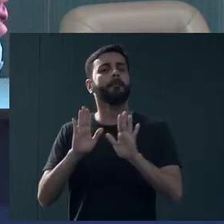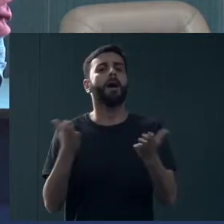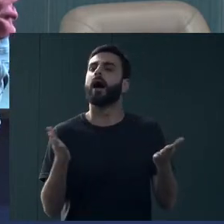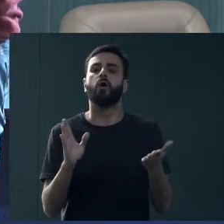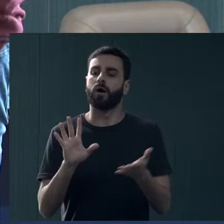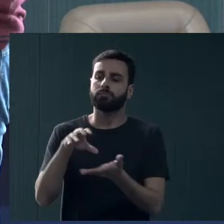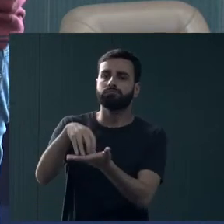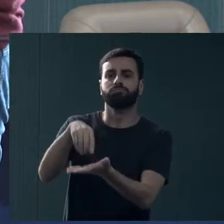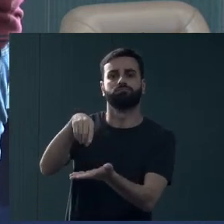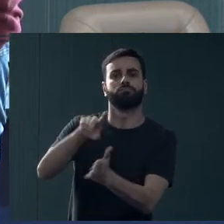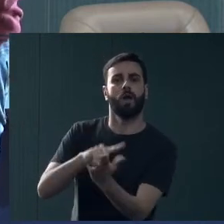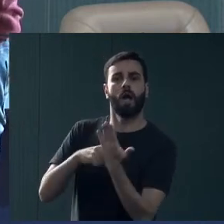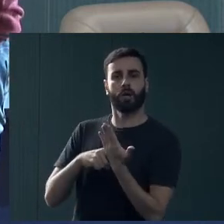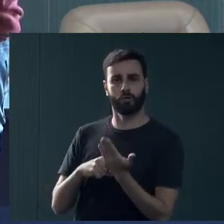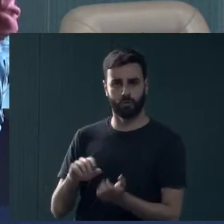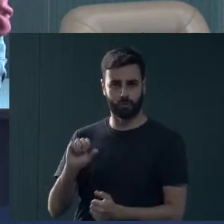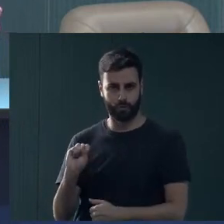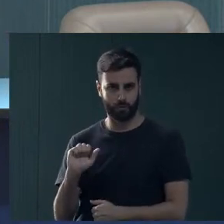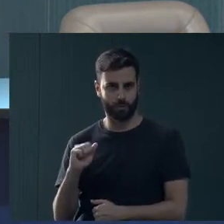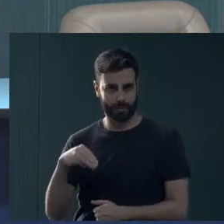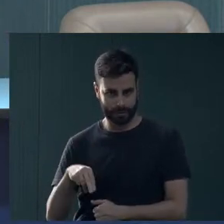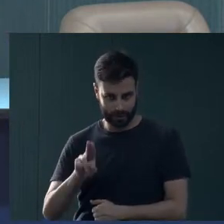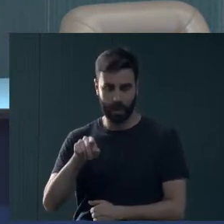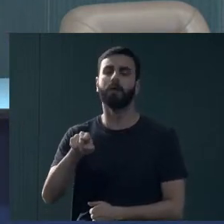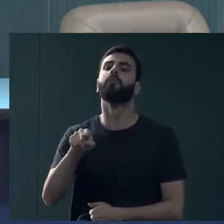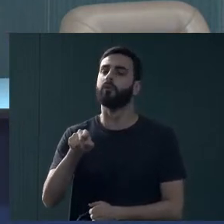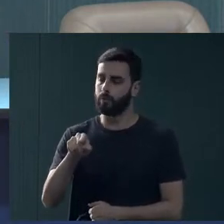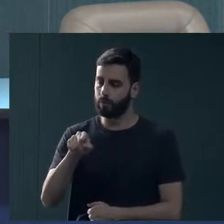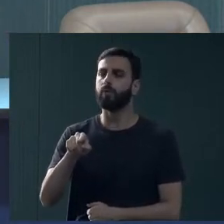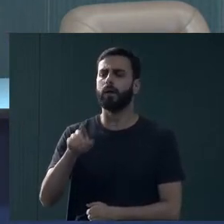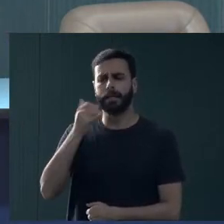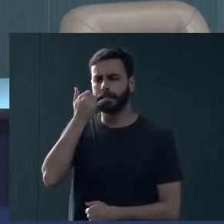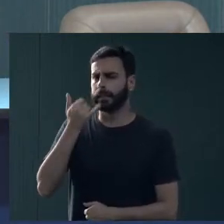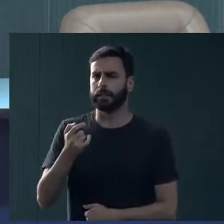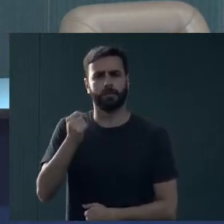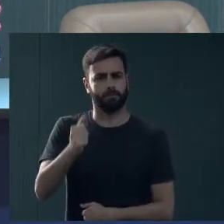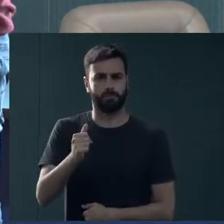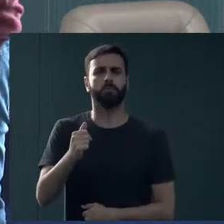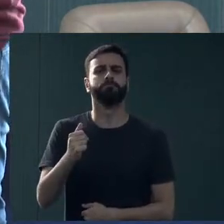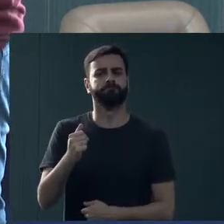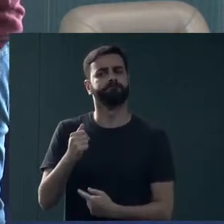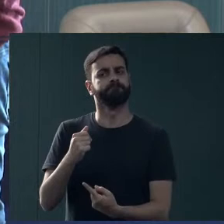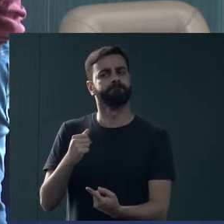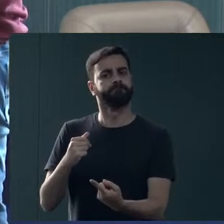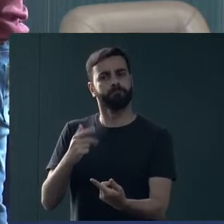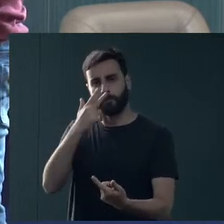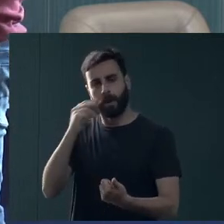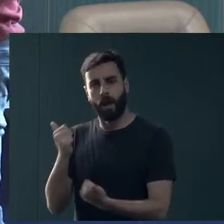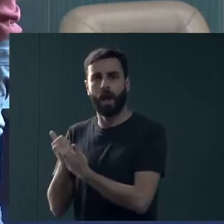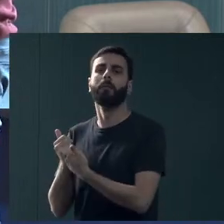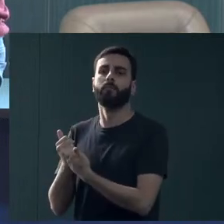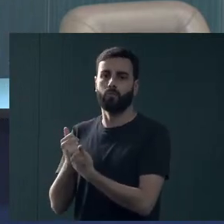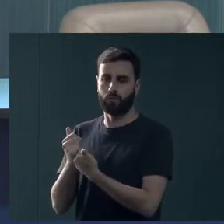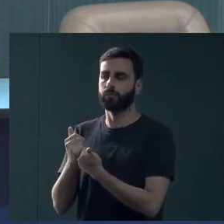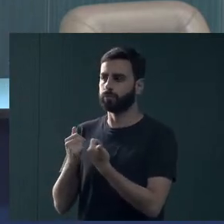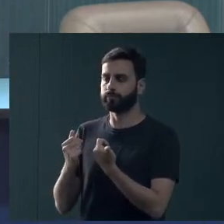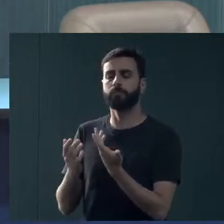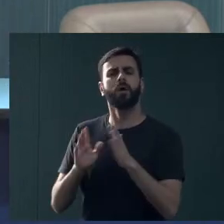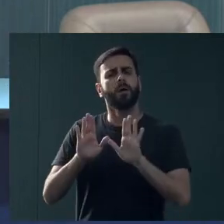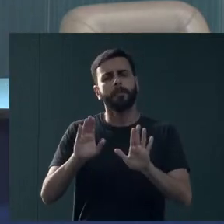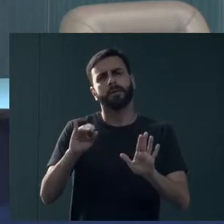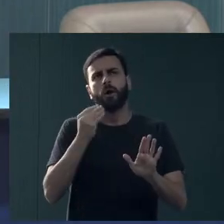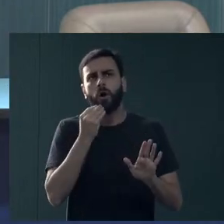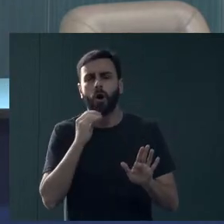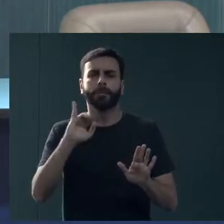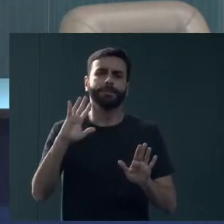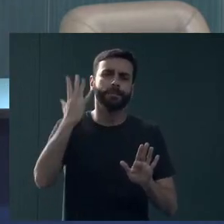tem o apoio do SAMU, que pode ser acionado e ele vem dar esse suporte para nós em casos de urgência. Lógico que, se